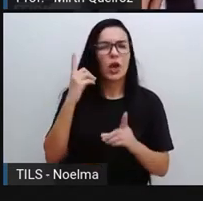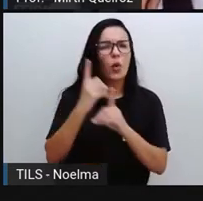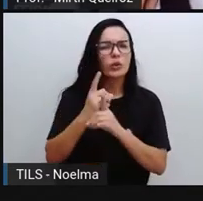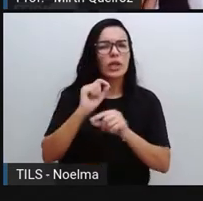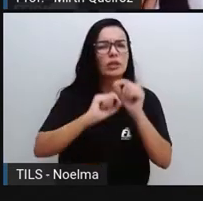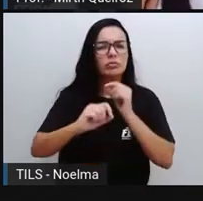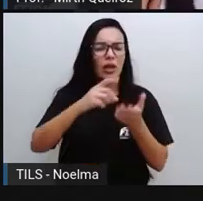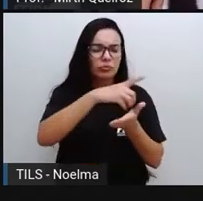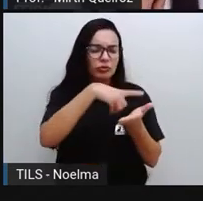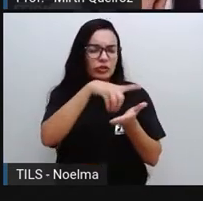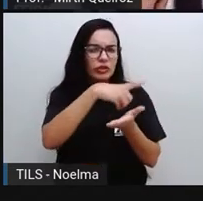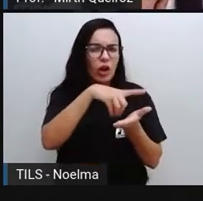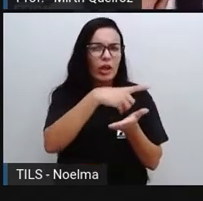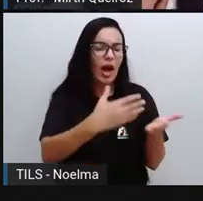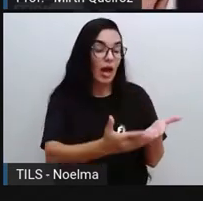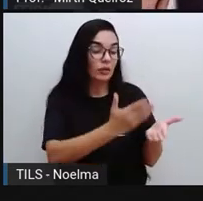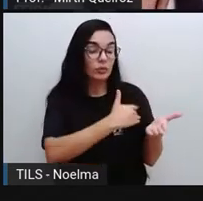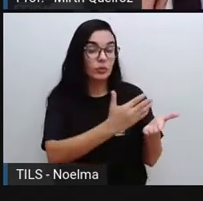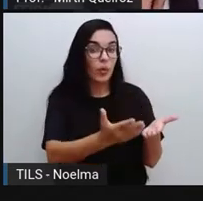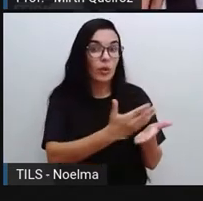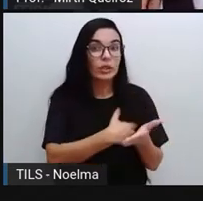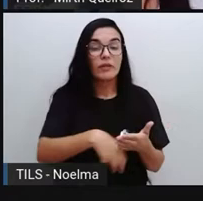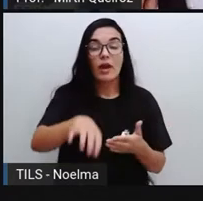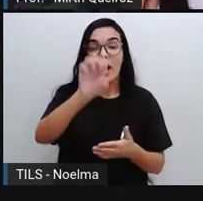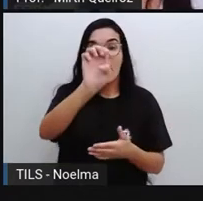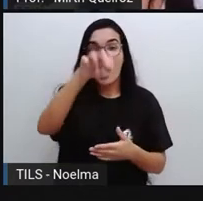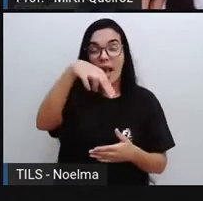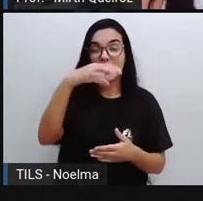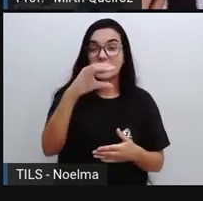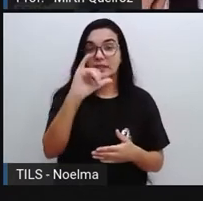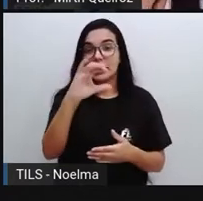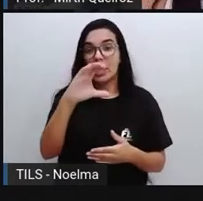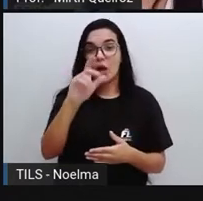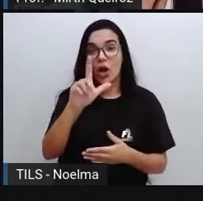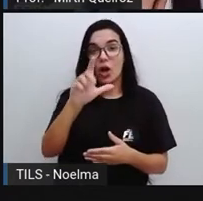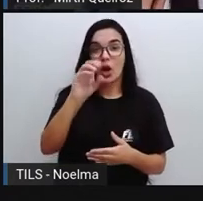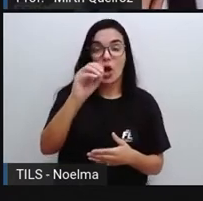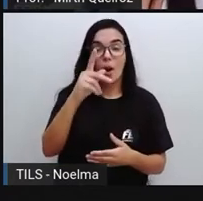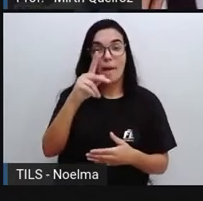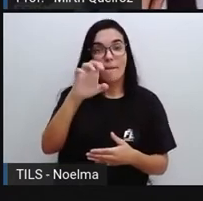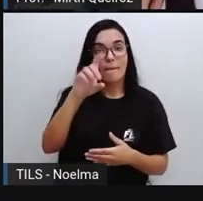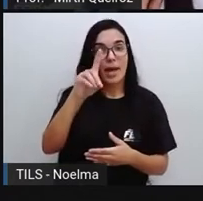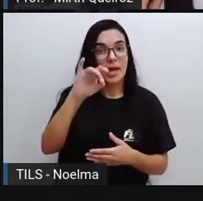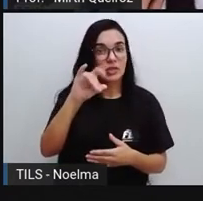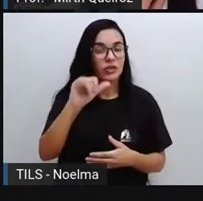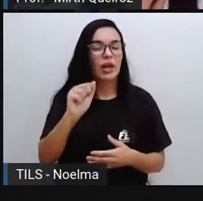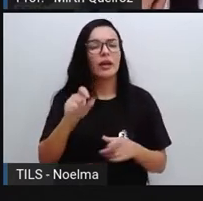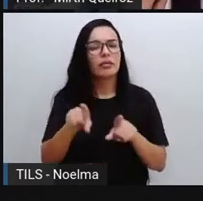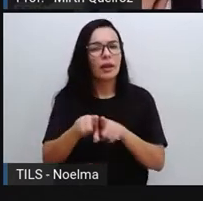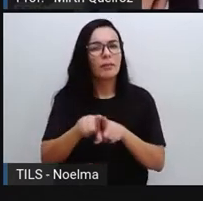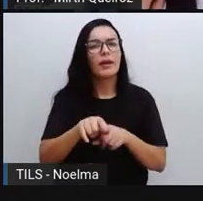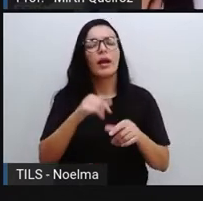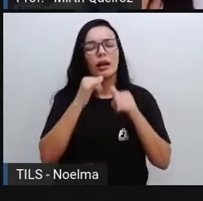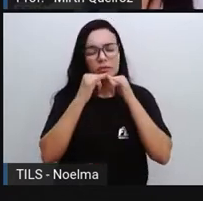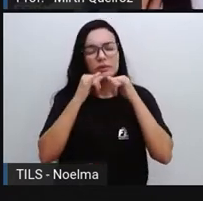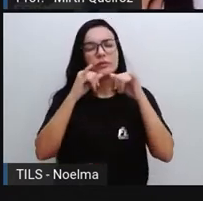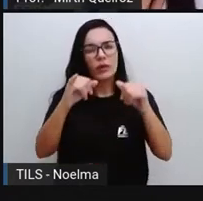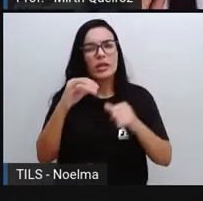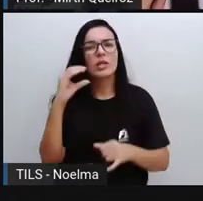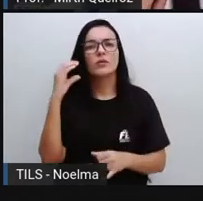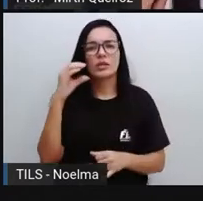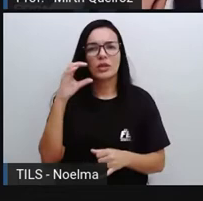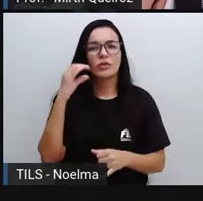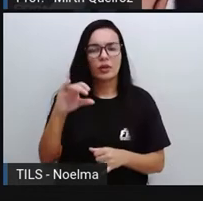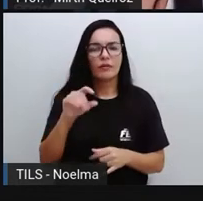enciclopédias, que são encontrados nos dicionários, que também é um tipo de texto de divulgação científica, certo?